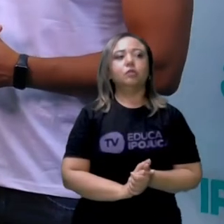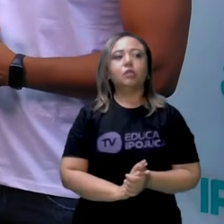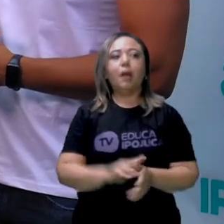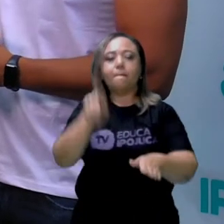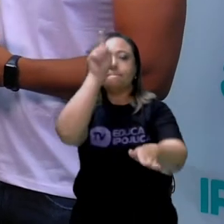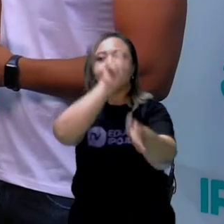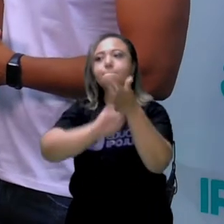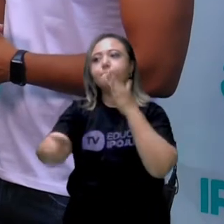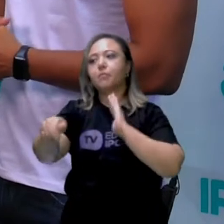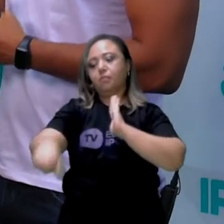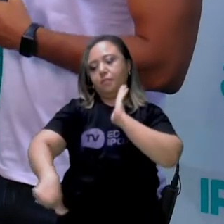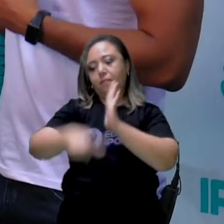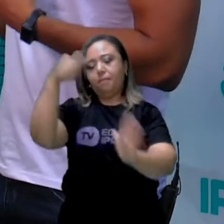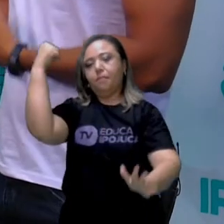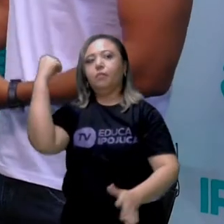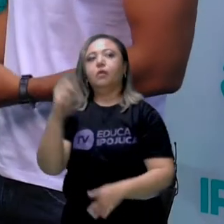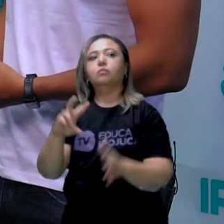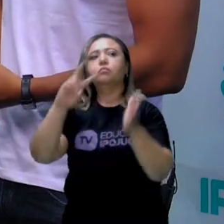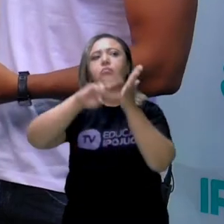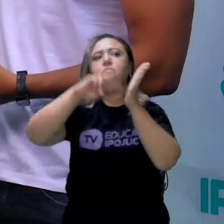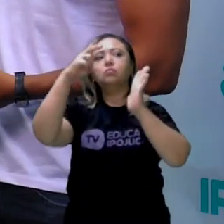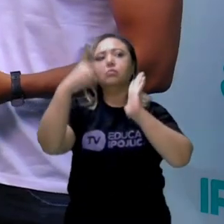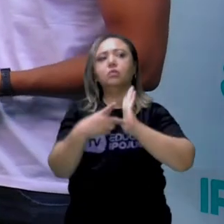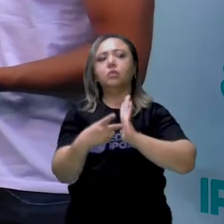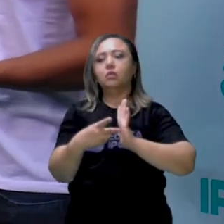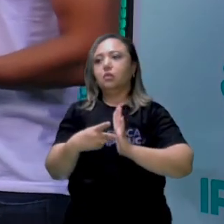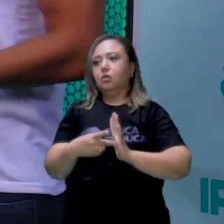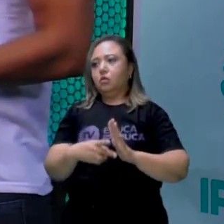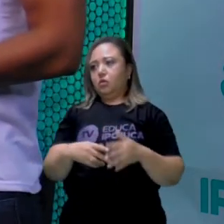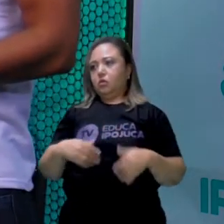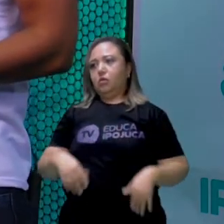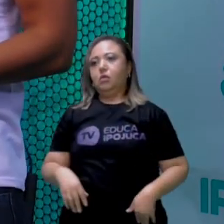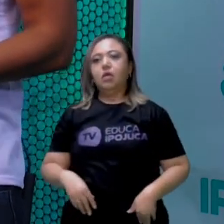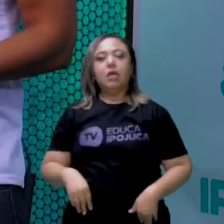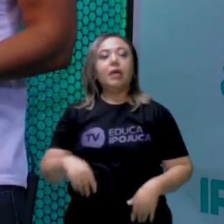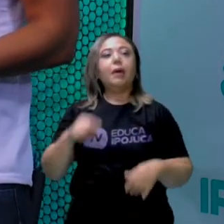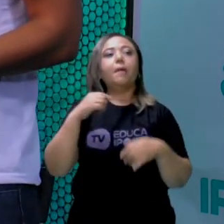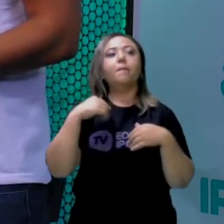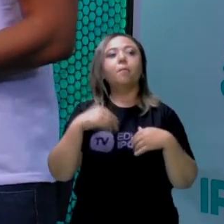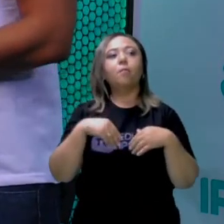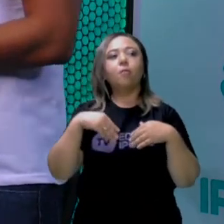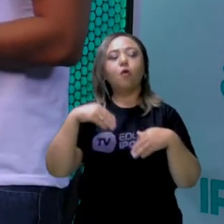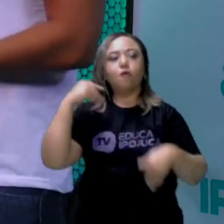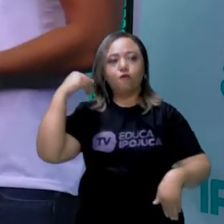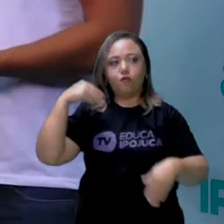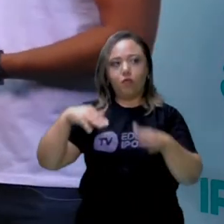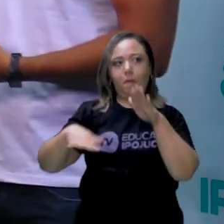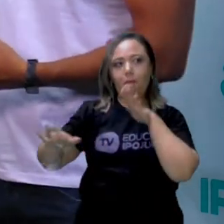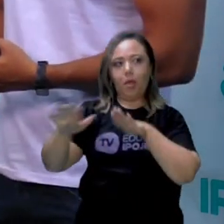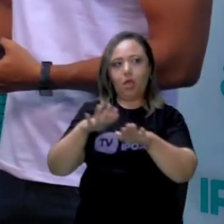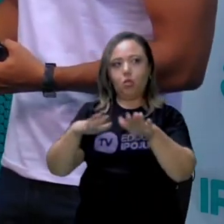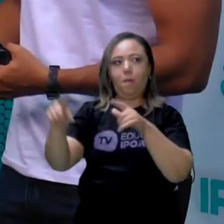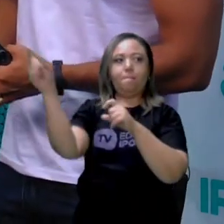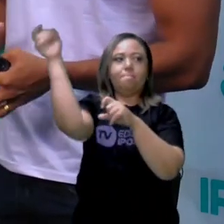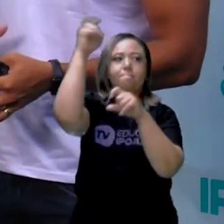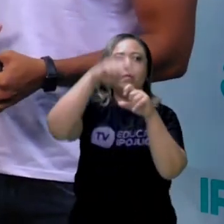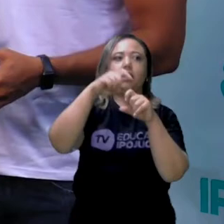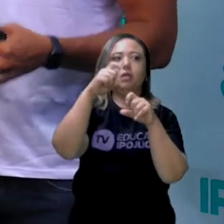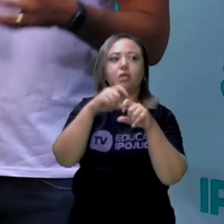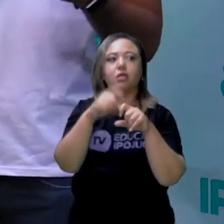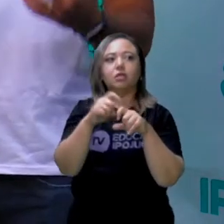Primeira pergunta. O que significa o movimento médico e higienista, né? O significado desse movimento,